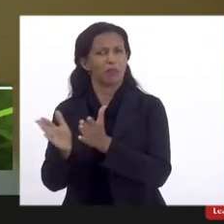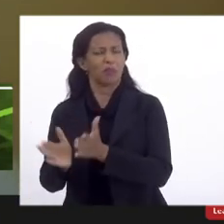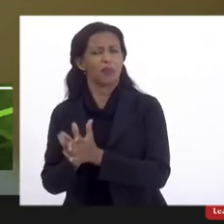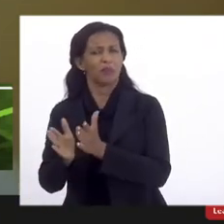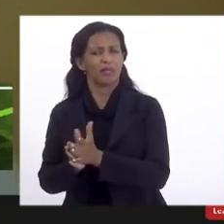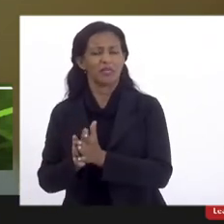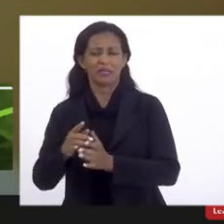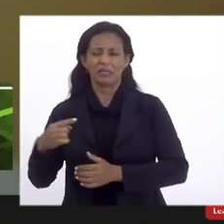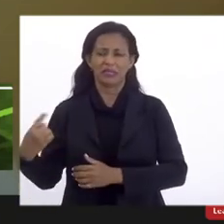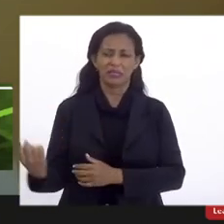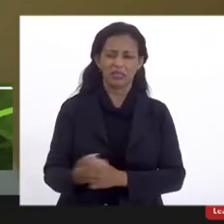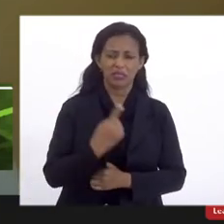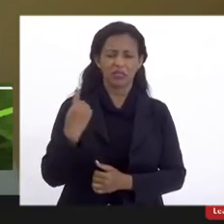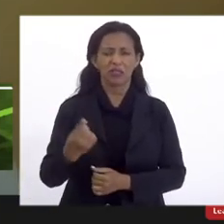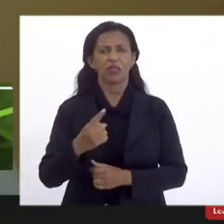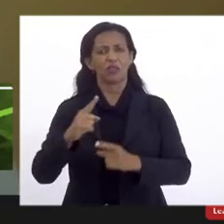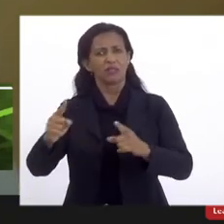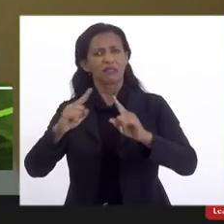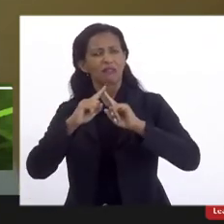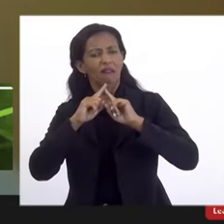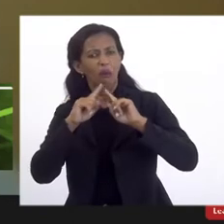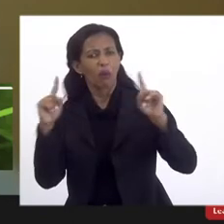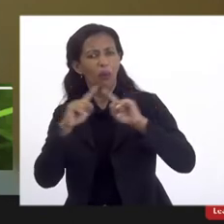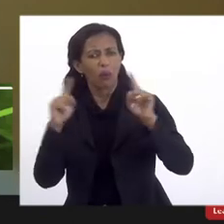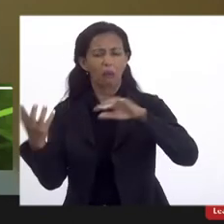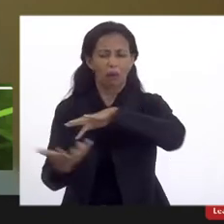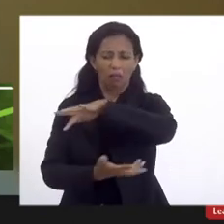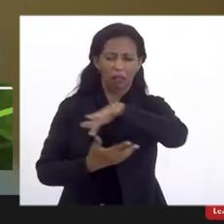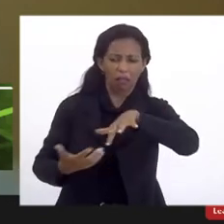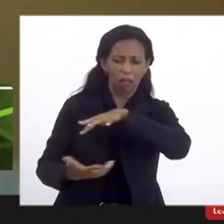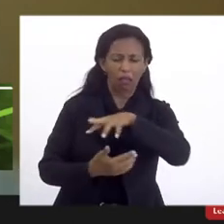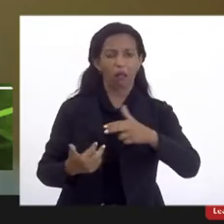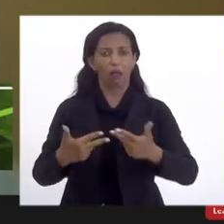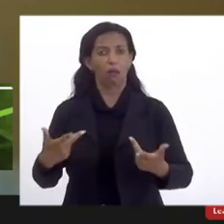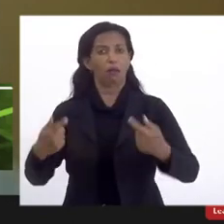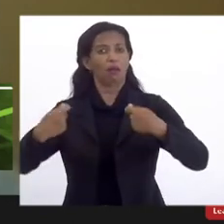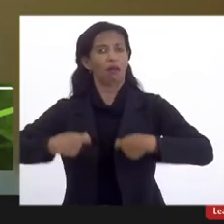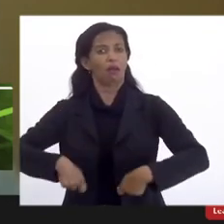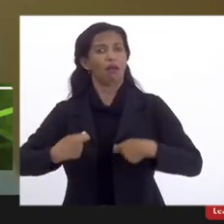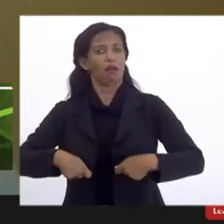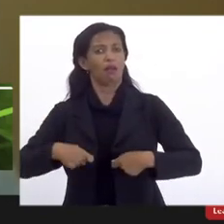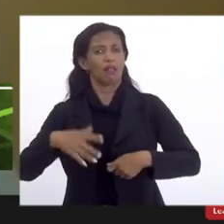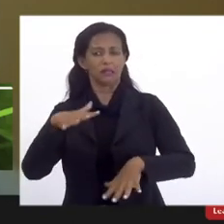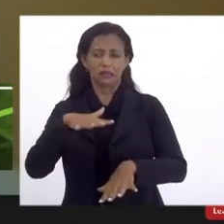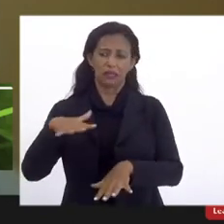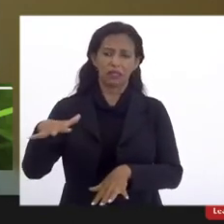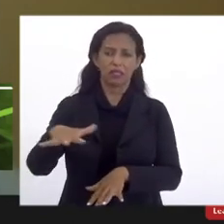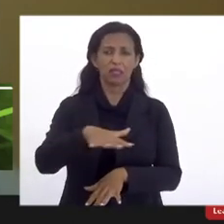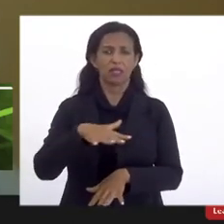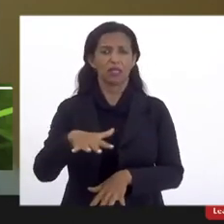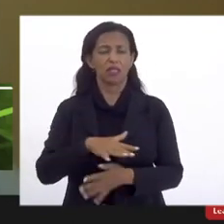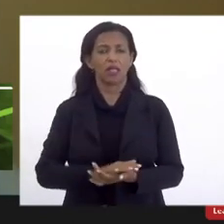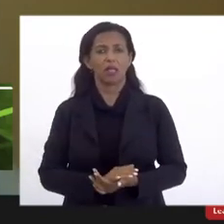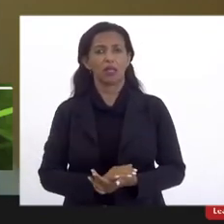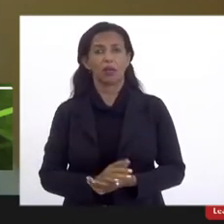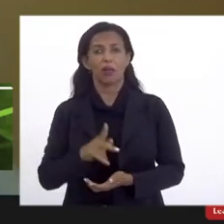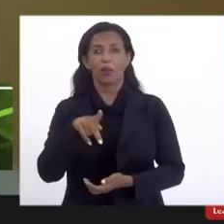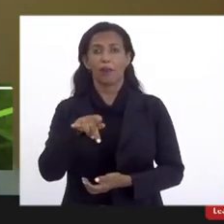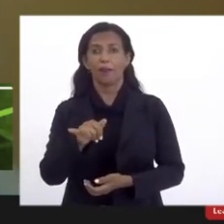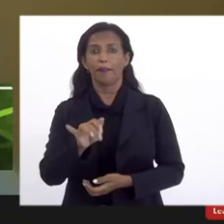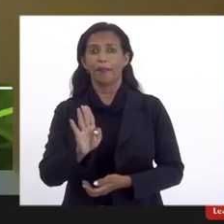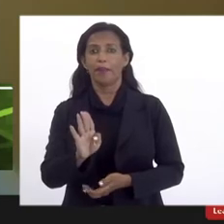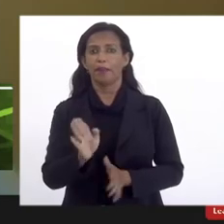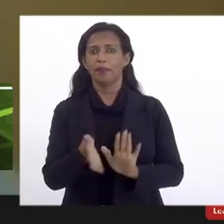que reivindicar alguma coisa, as necessidades da nossa região com pires nas mãos.